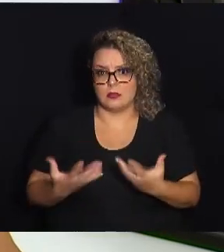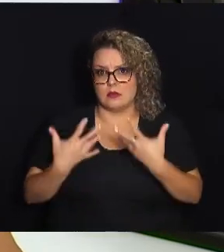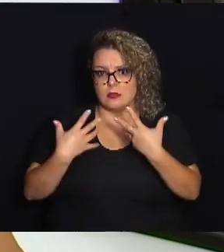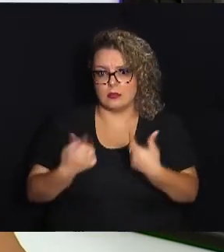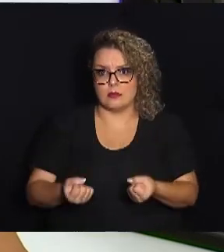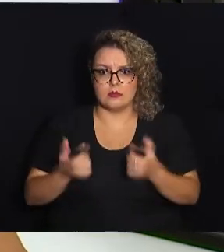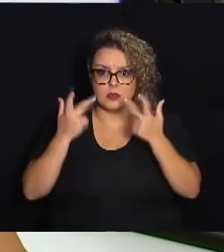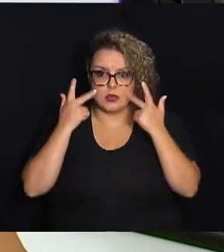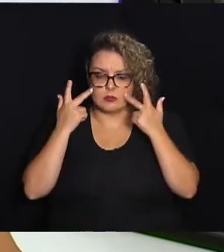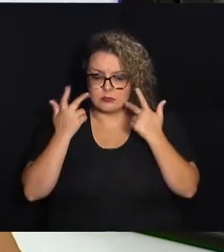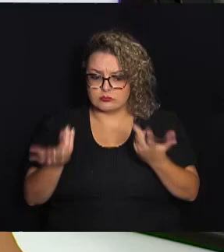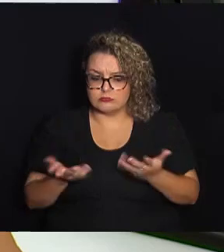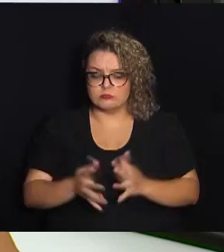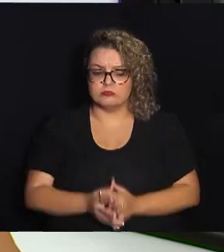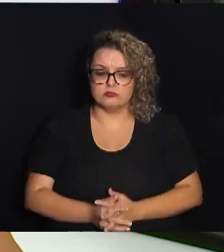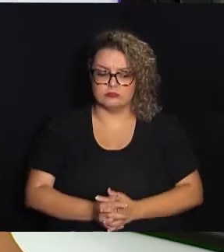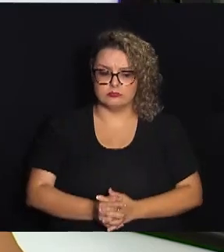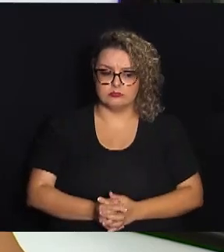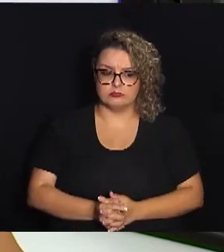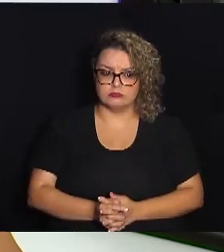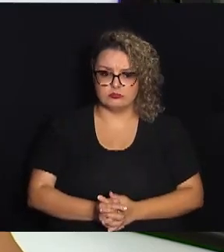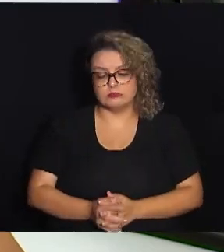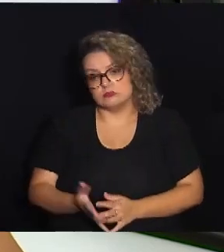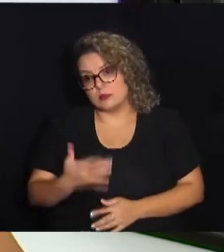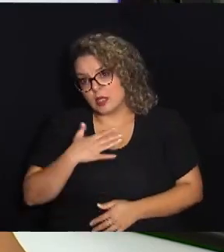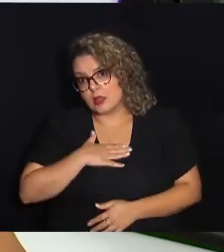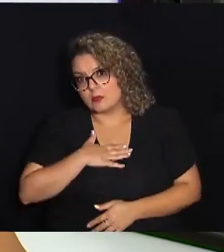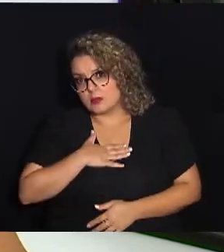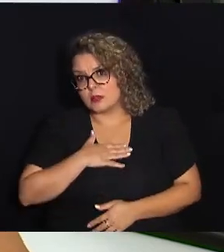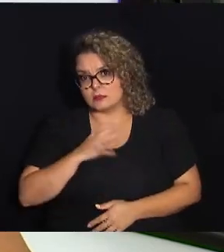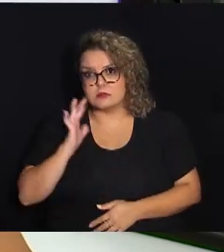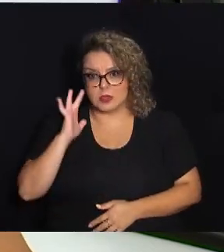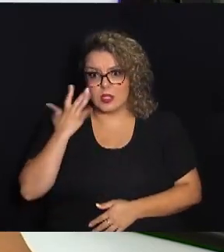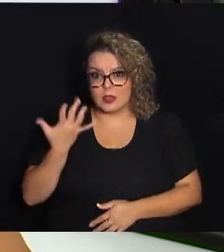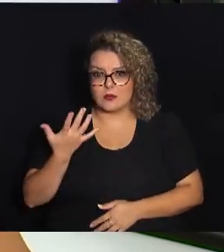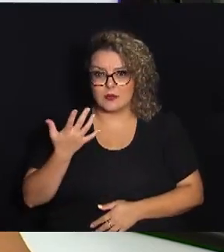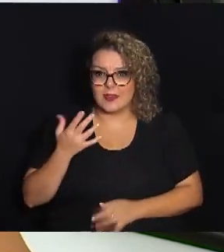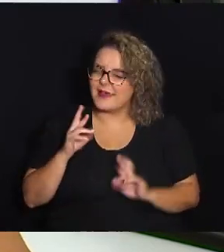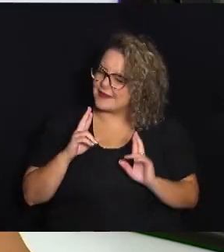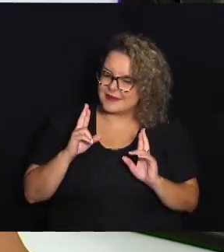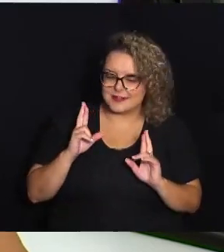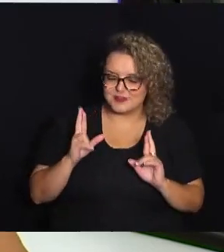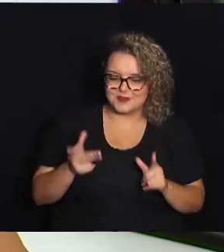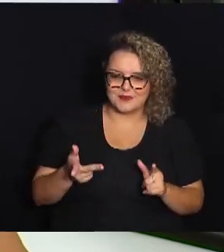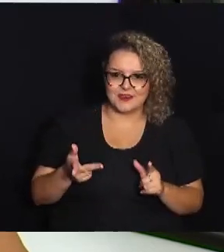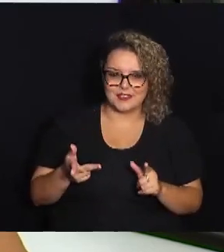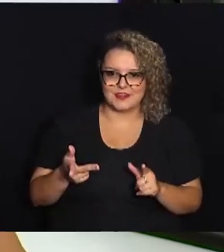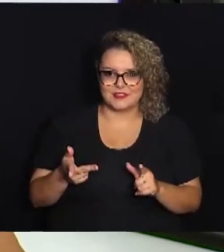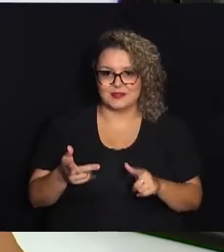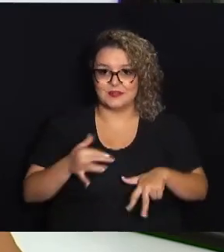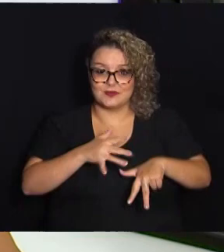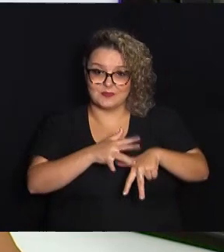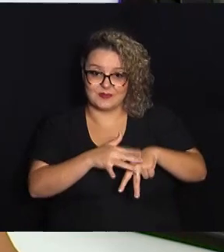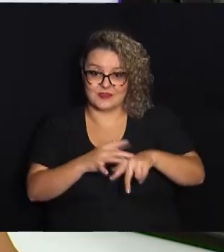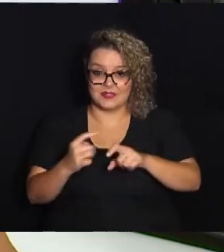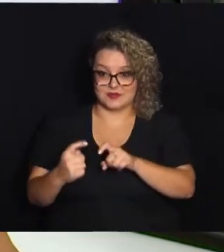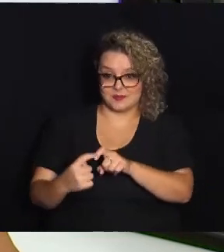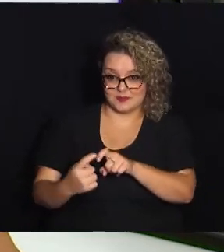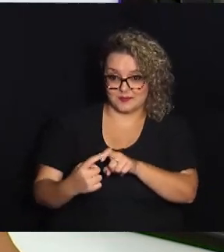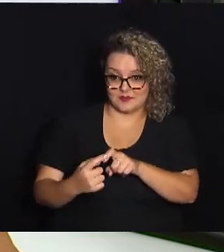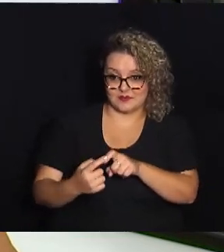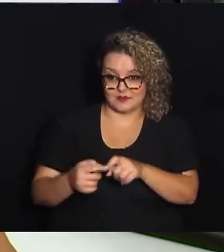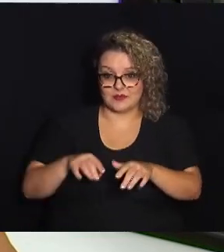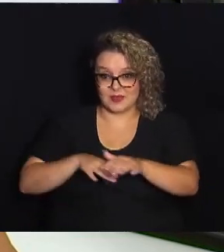passar no médico e aí aceitei tranquila. Para mim, eu achei que é diferente porque